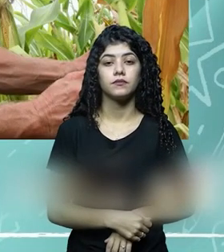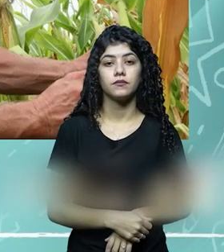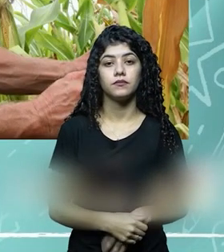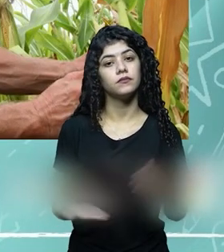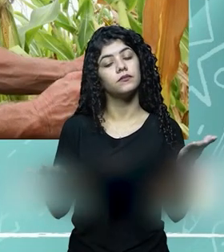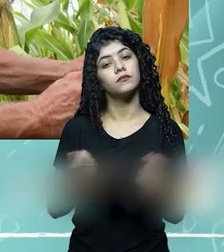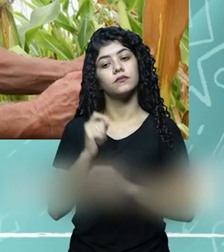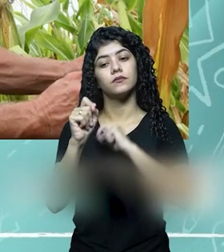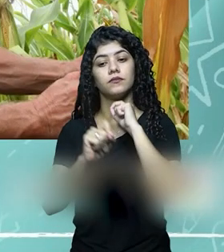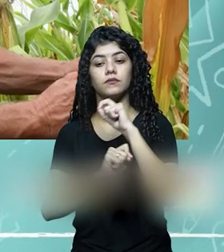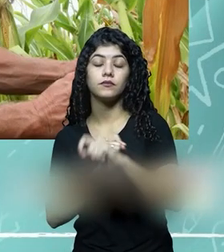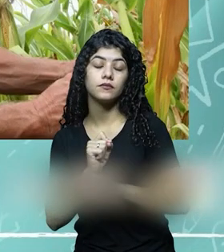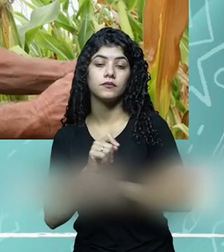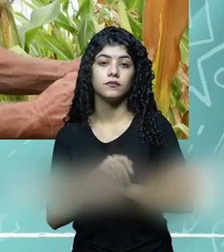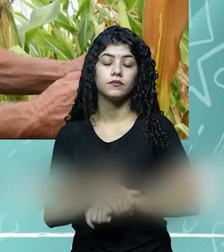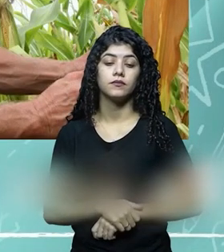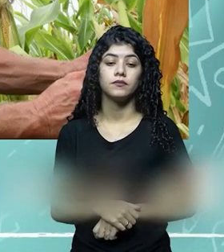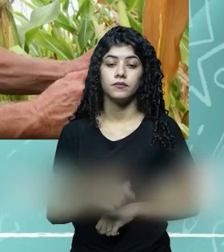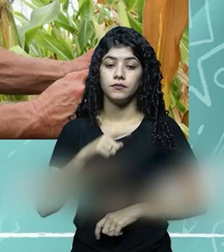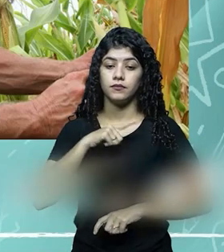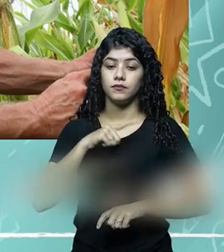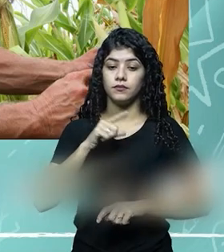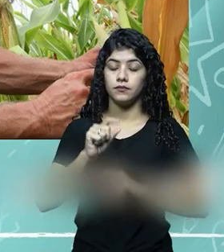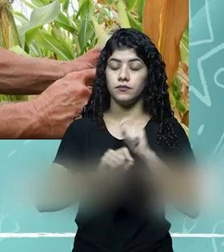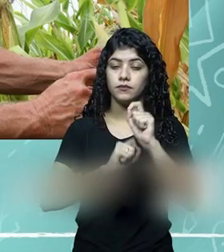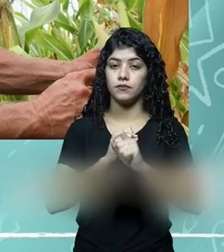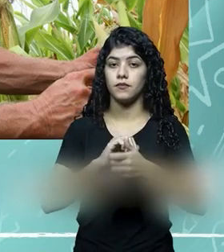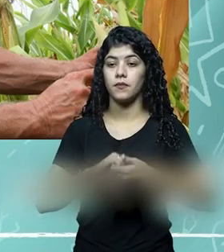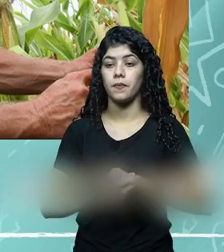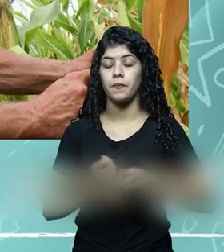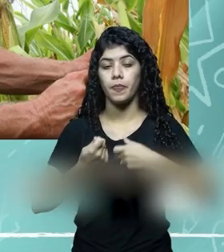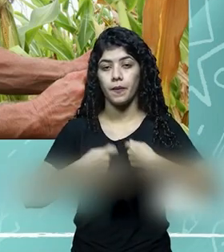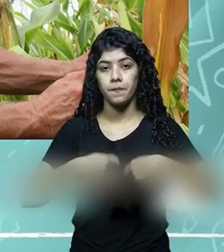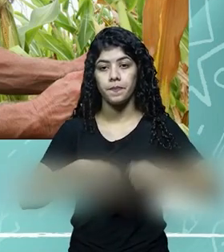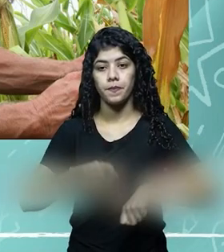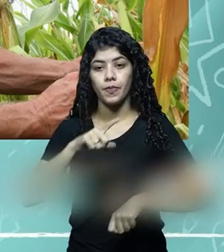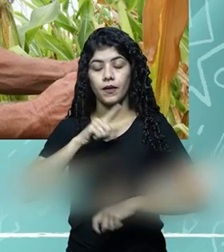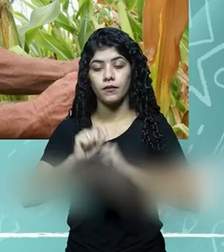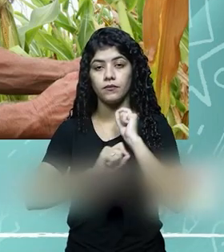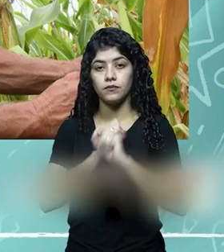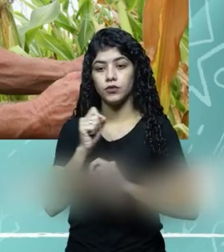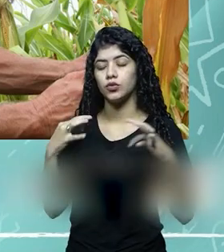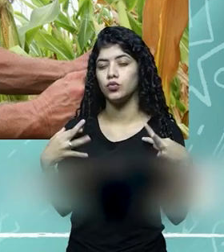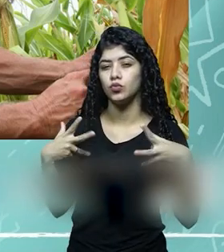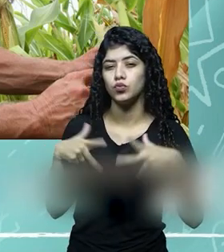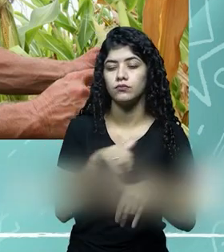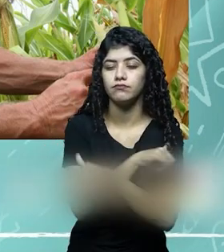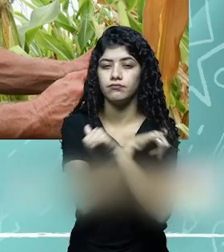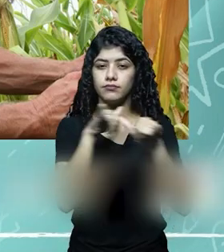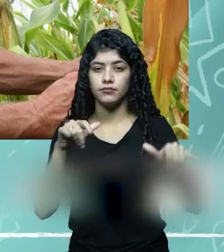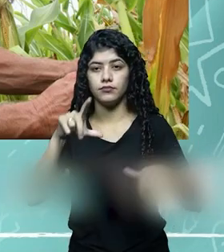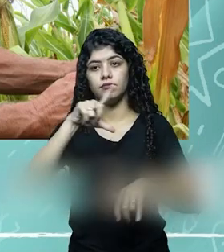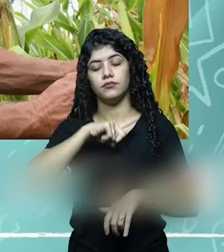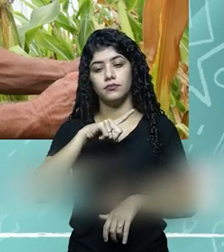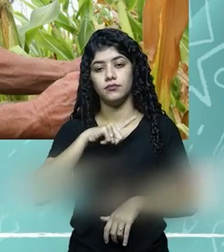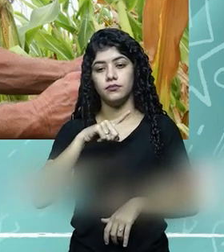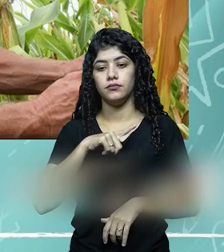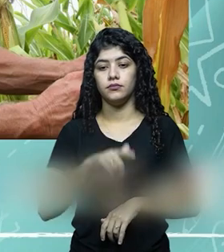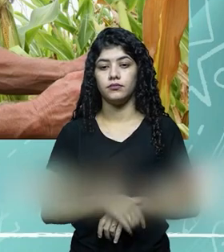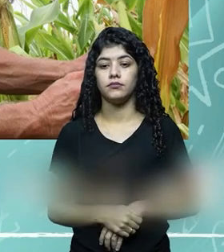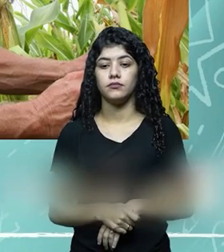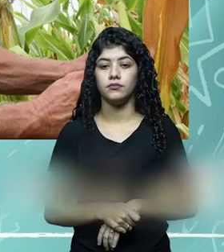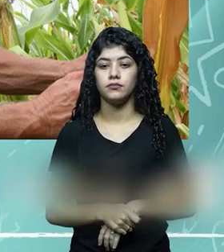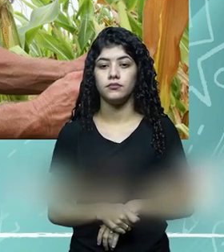para a constatação dos prováveis benefícios que o ativo pode gerar, é necessário fazer o uso de toda a informação disponível, que